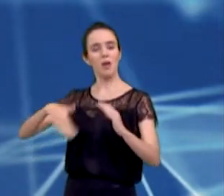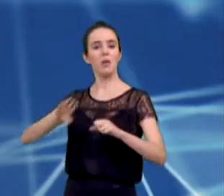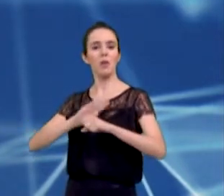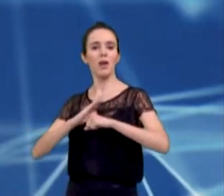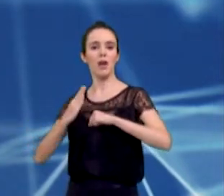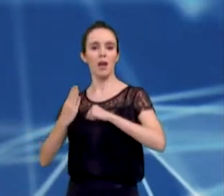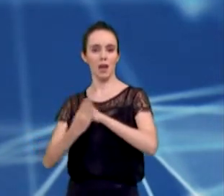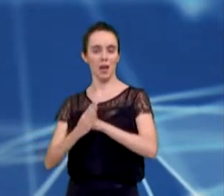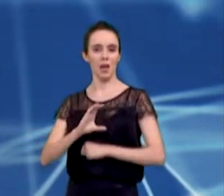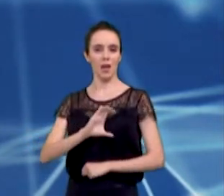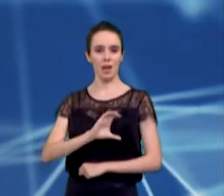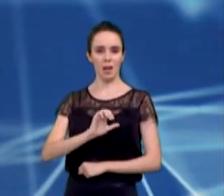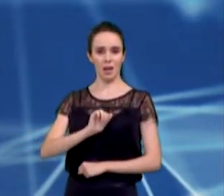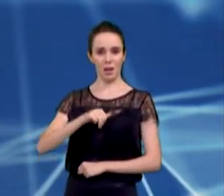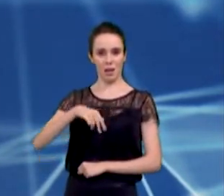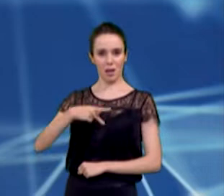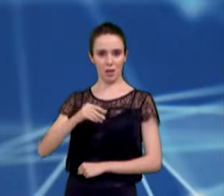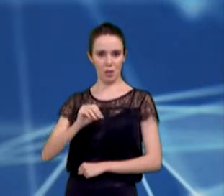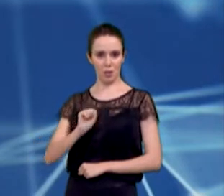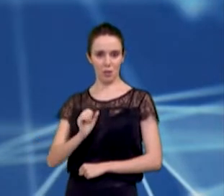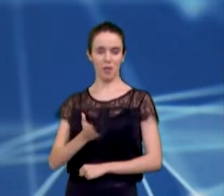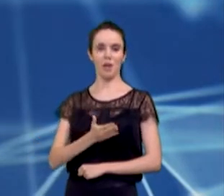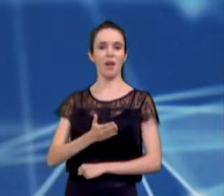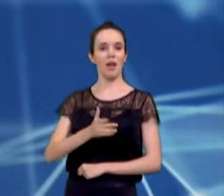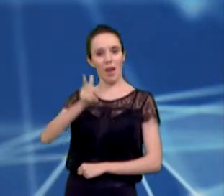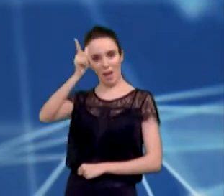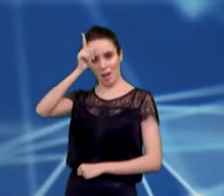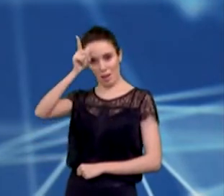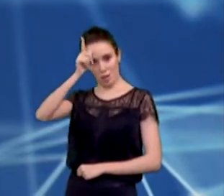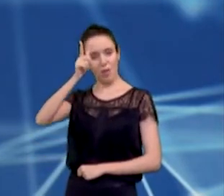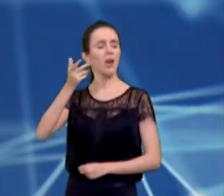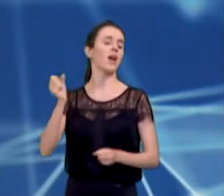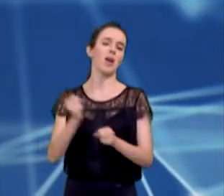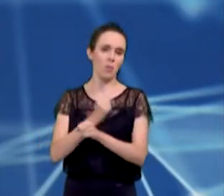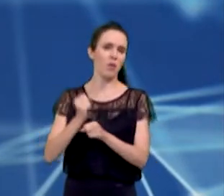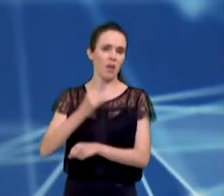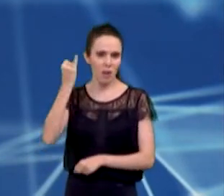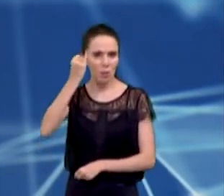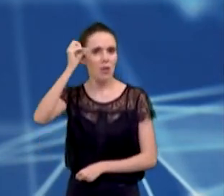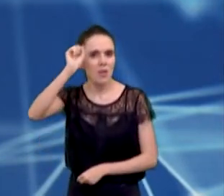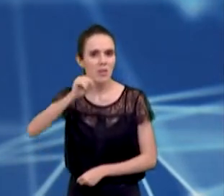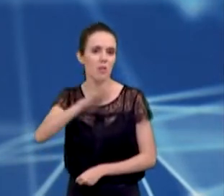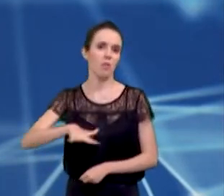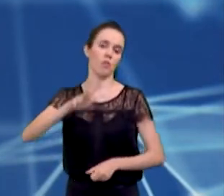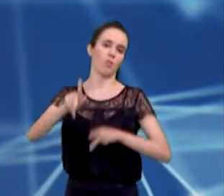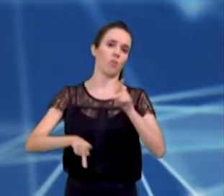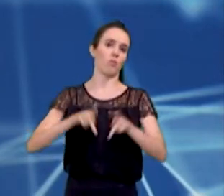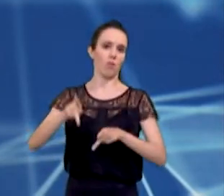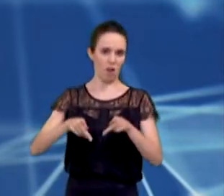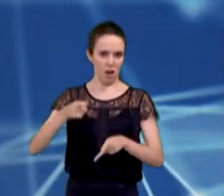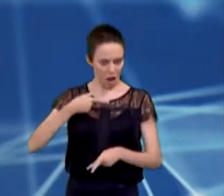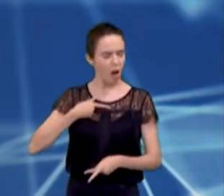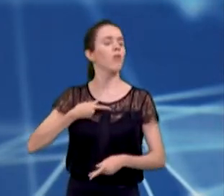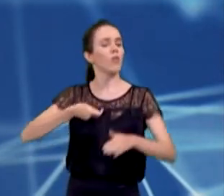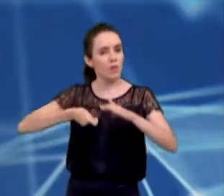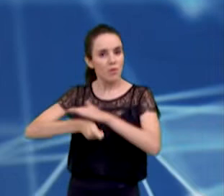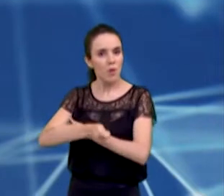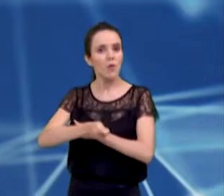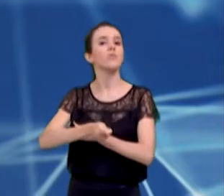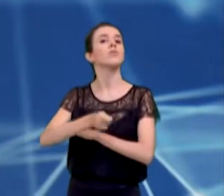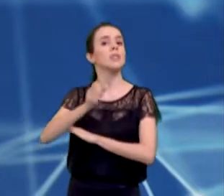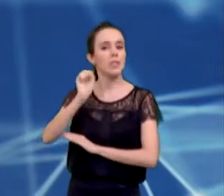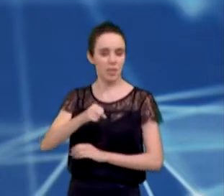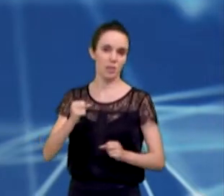que tem história na educação da vida das pessoas. Obras são importantes para atender as pessoas. Nós vamos continuar investindo em obras, e